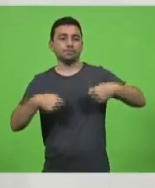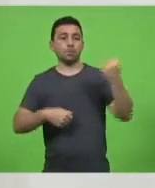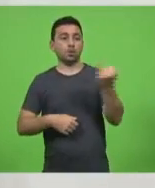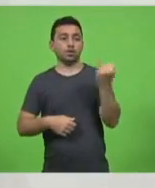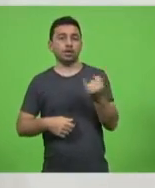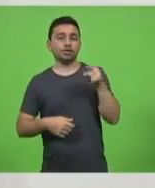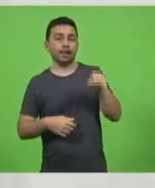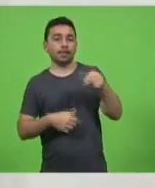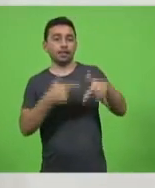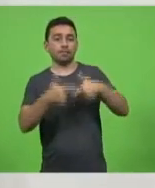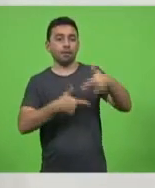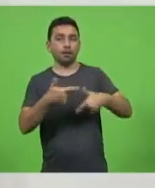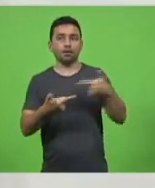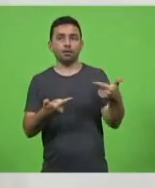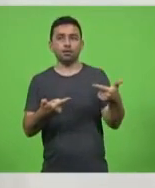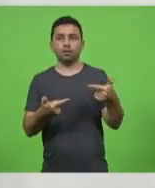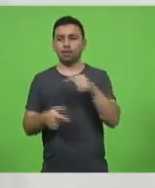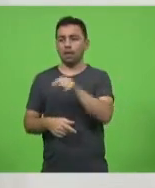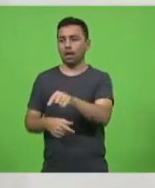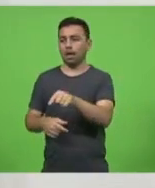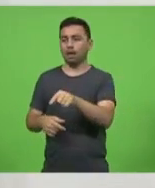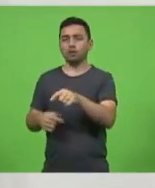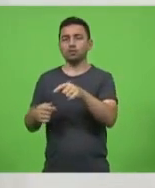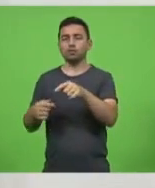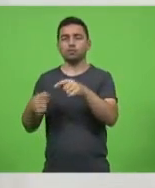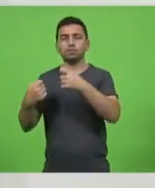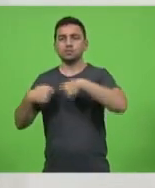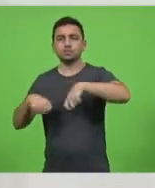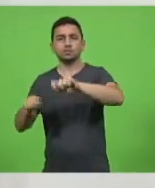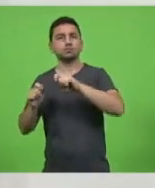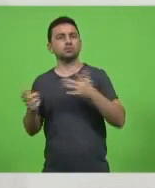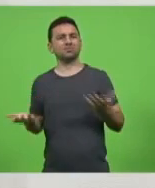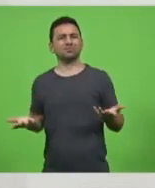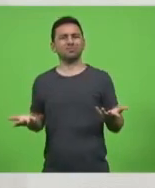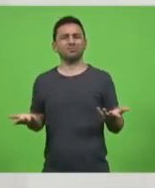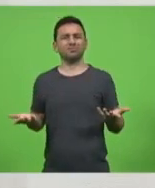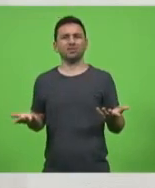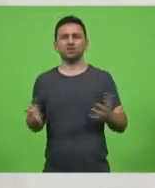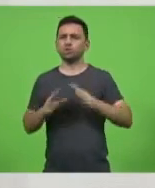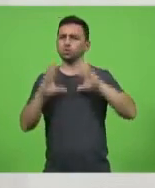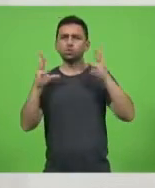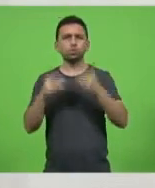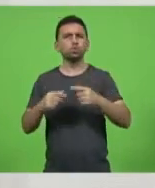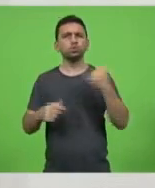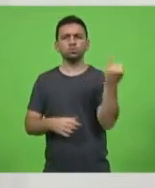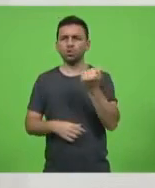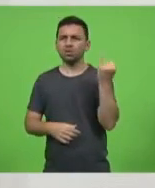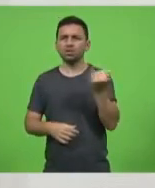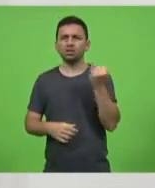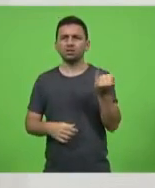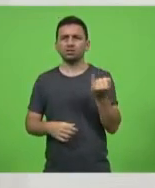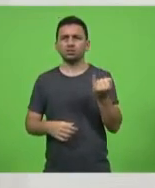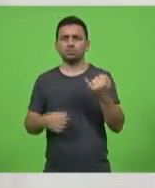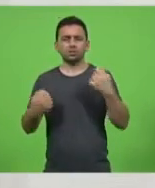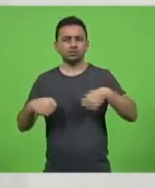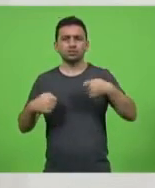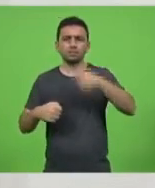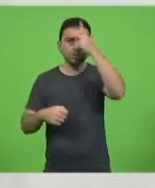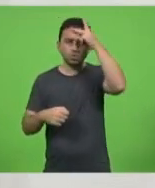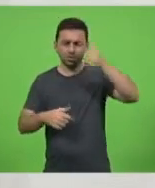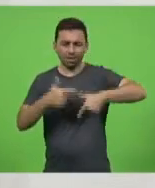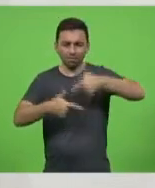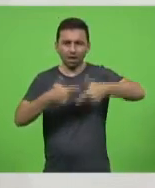Toda atividade essencial, a atividade que coloca o pão na mesa da família, toda ela é